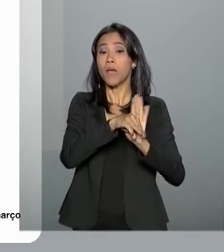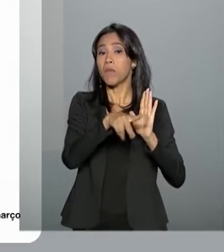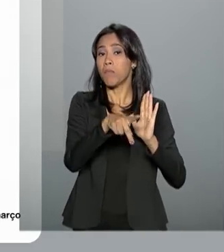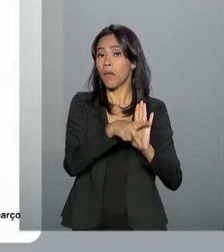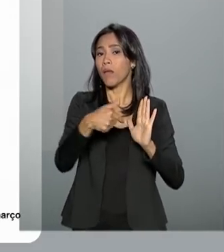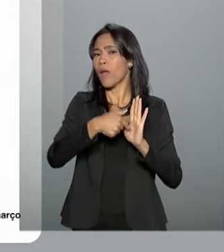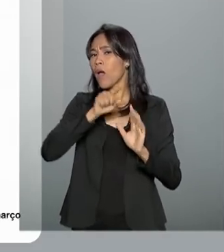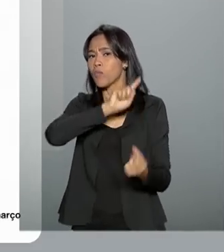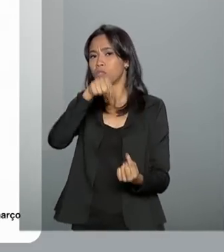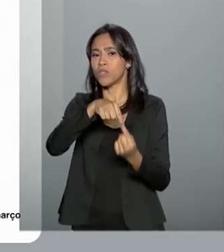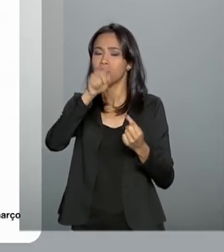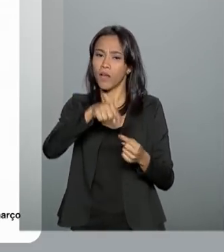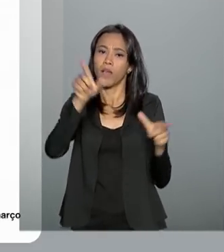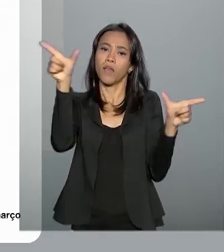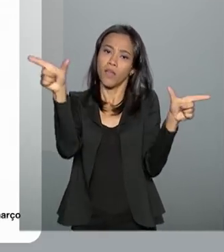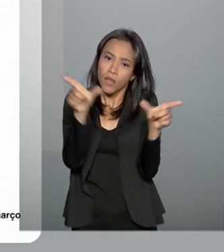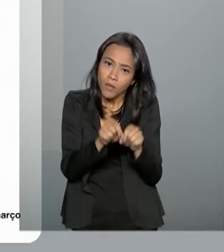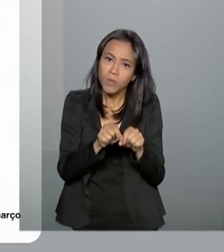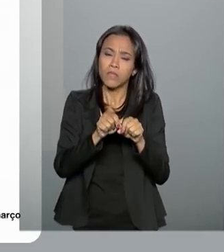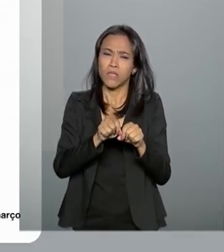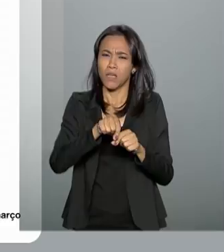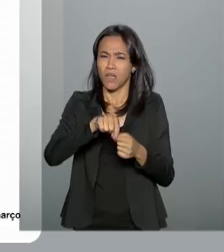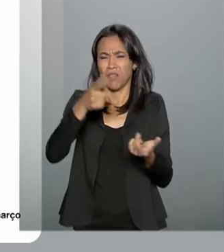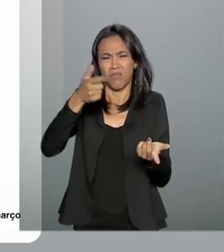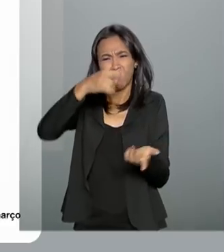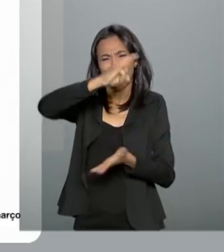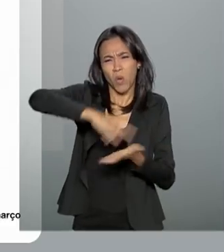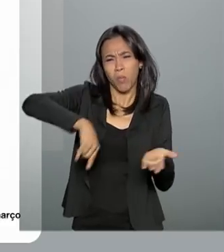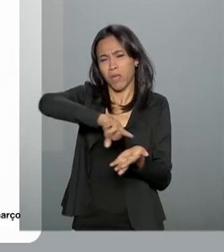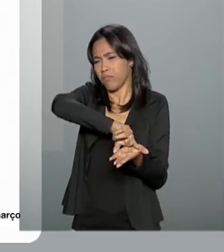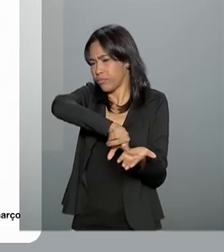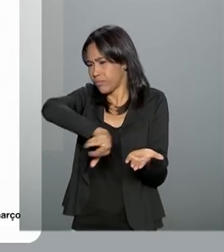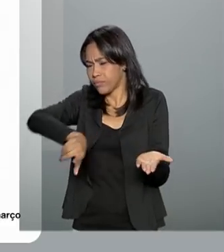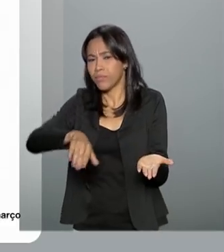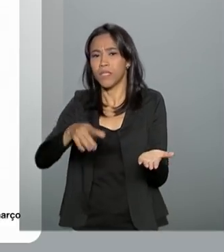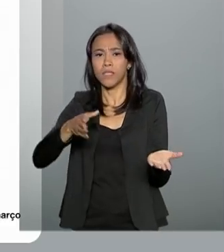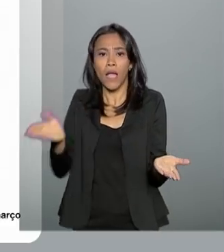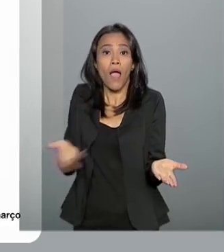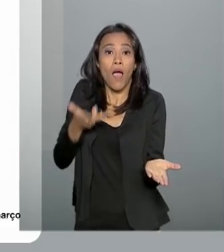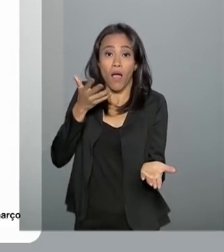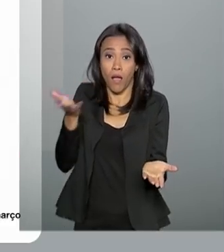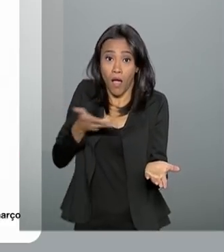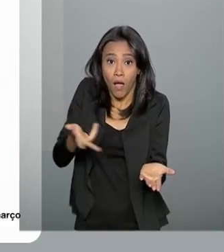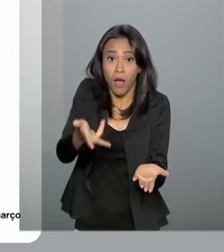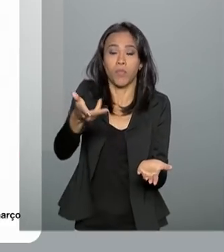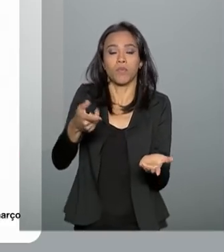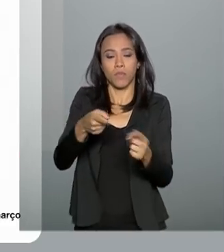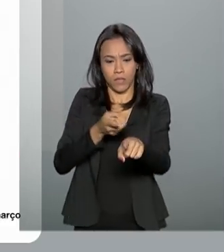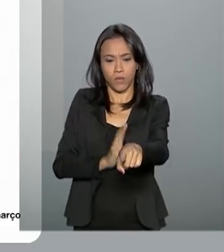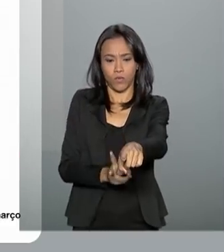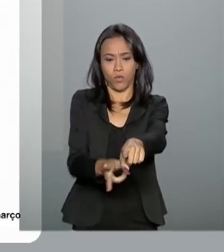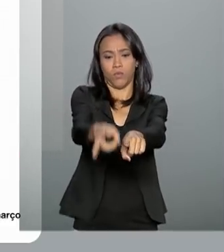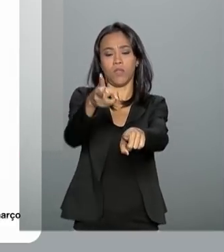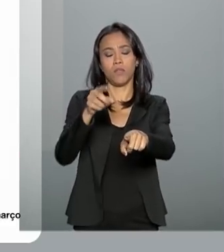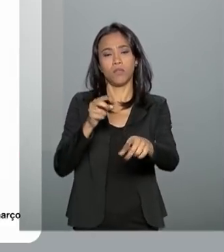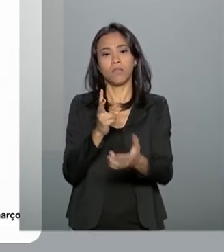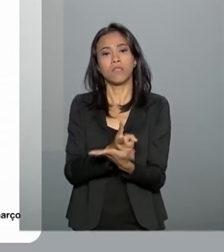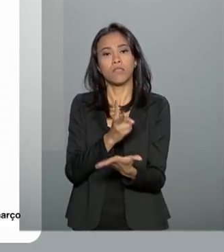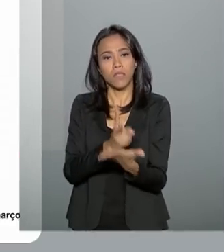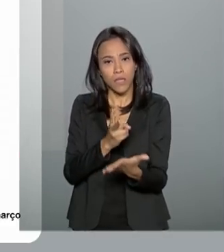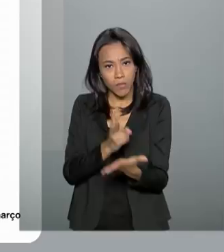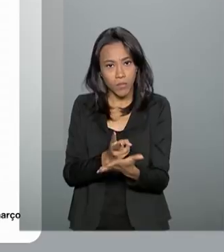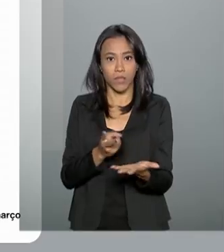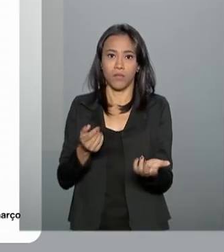simplificação e agilidade. E o presidente Jair Bolsonaro continua que seguimos avançando sempre no espaço